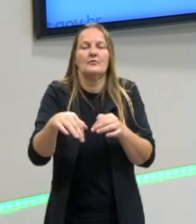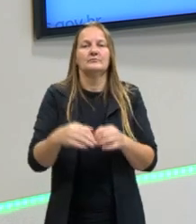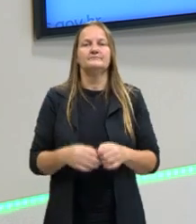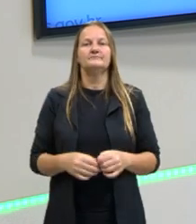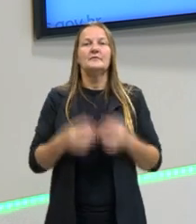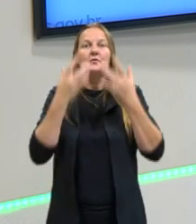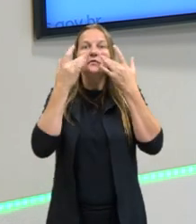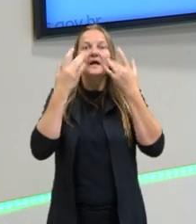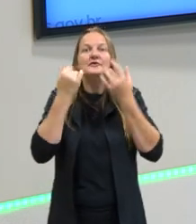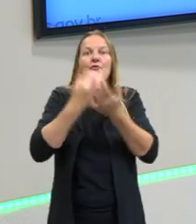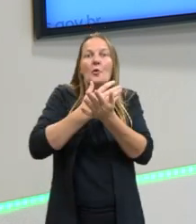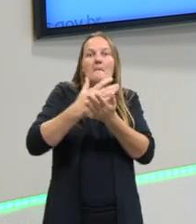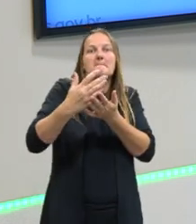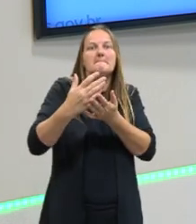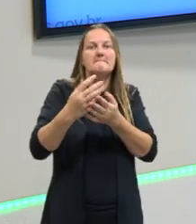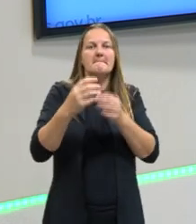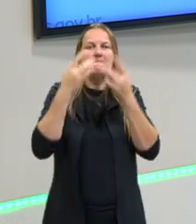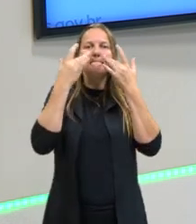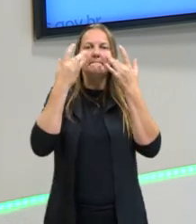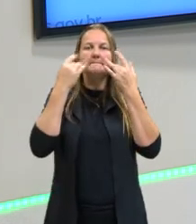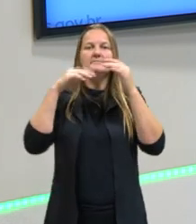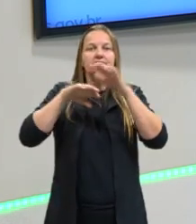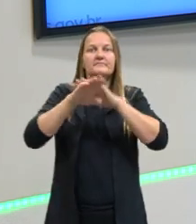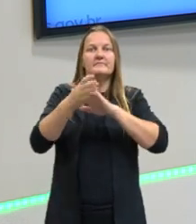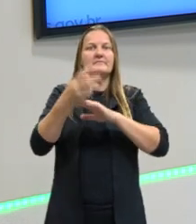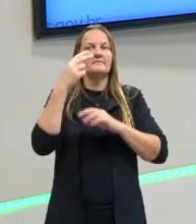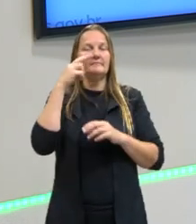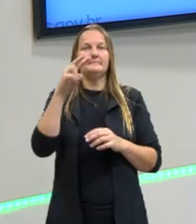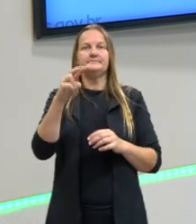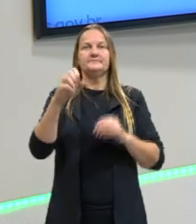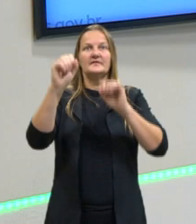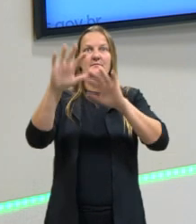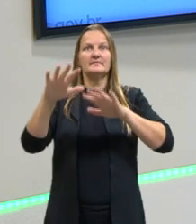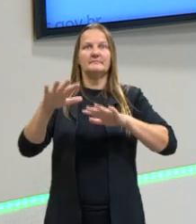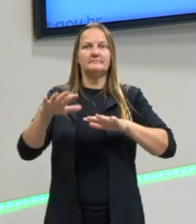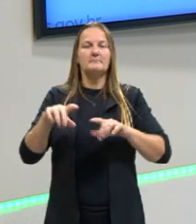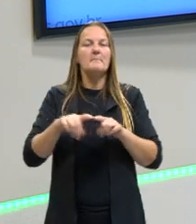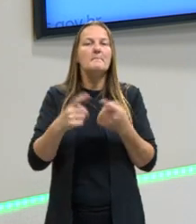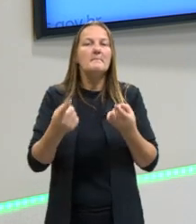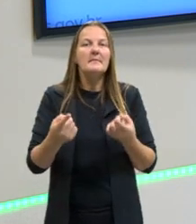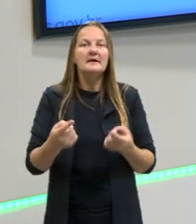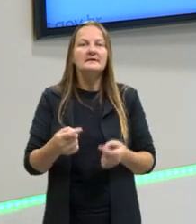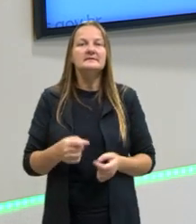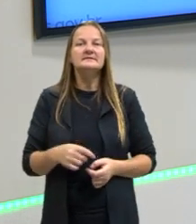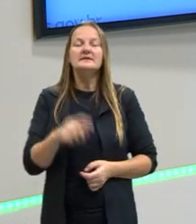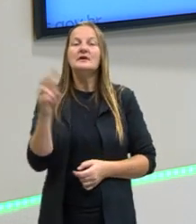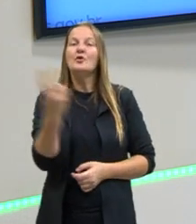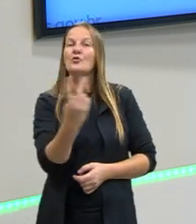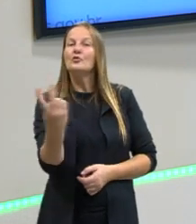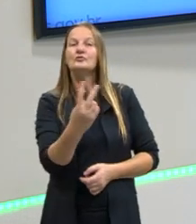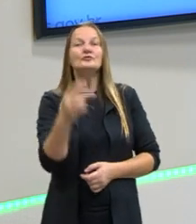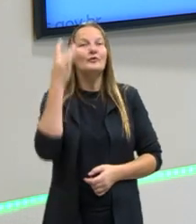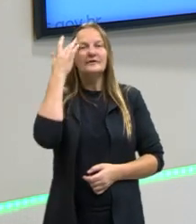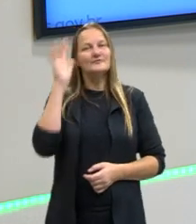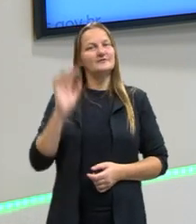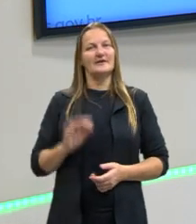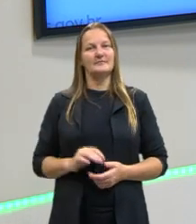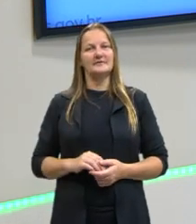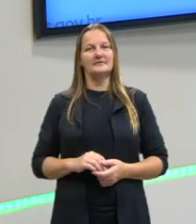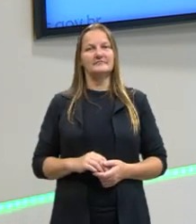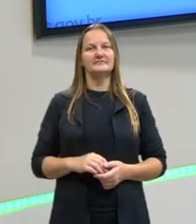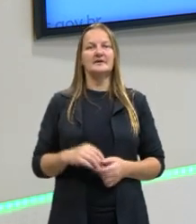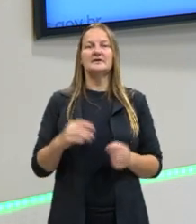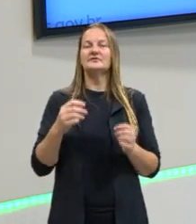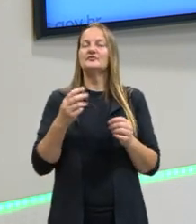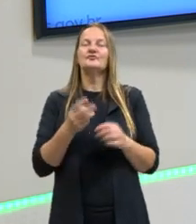peça, caso vocês estejam assistindo uma adaptação. Mas eles não sabem que isso vai acontecer e eles